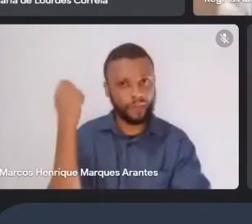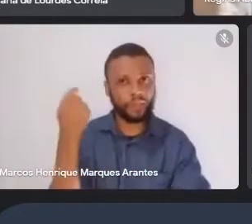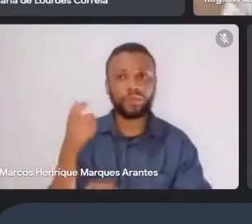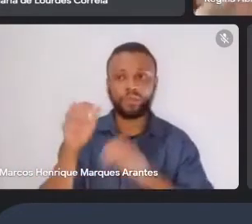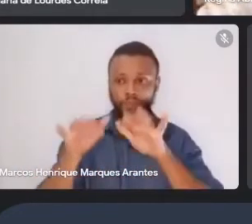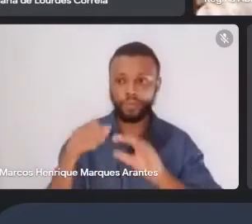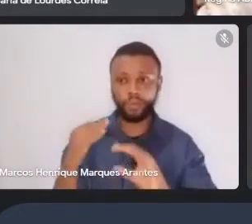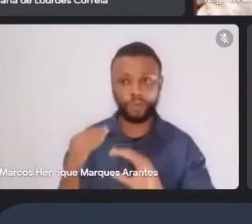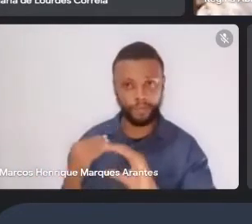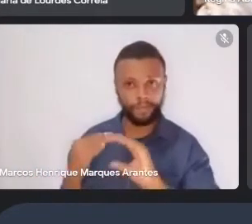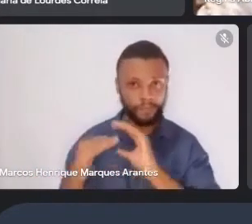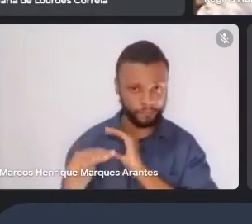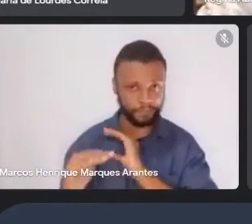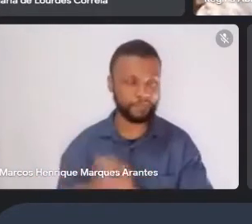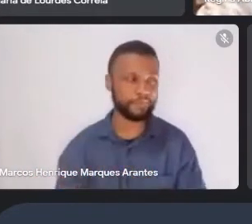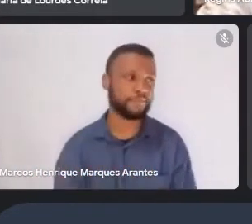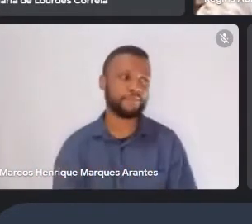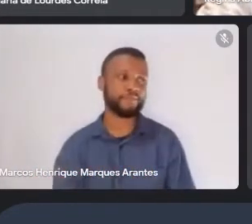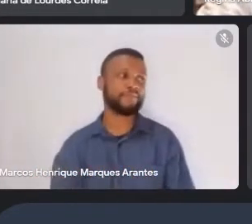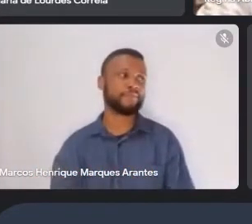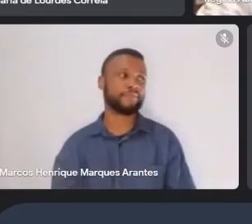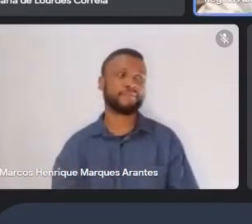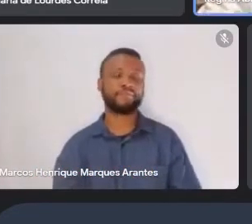Regina e o Noilton autorizarem.